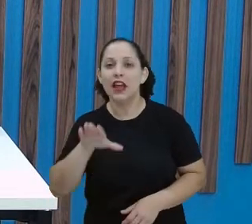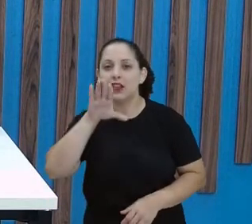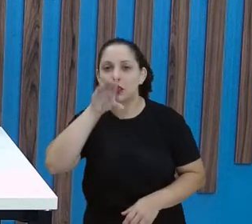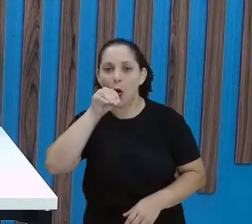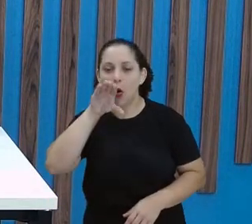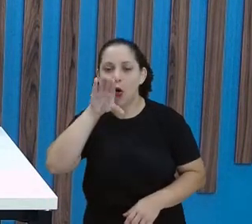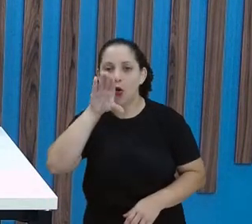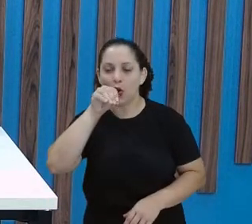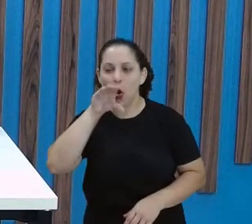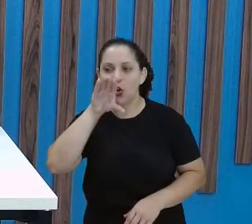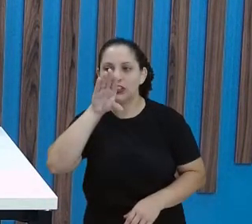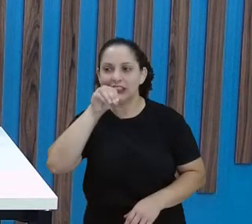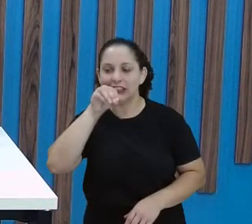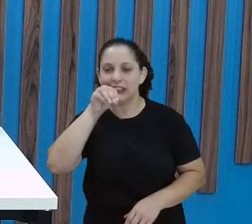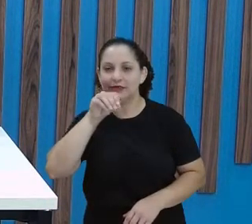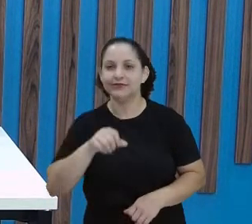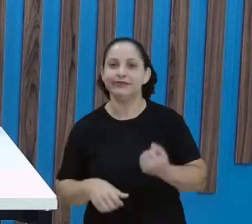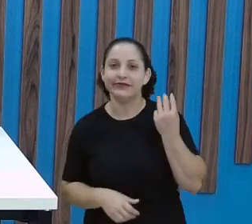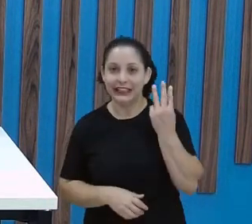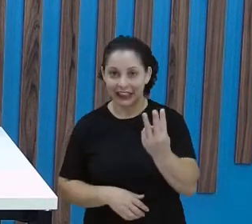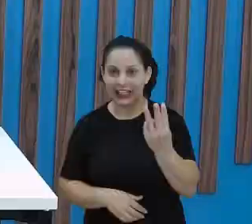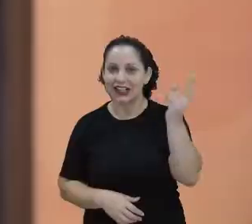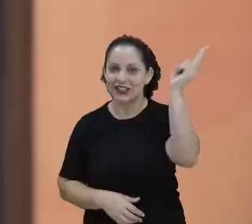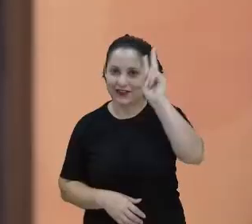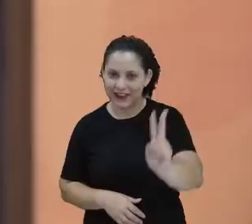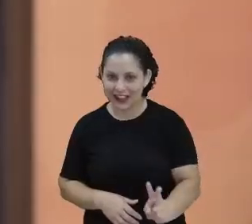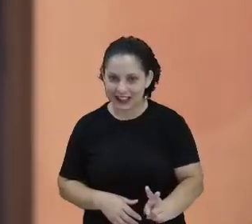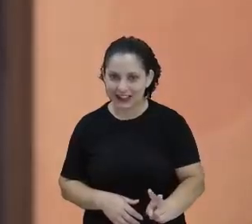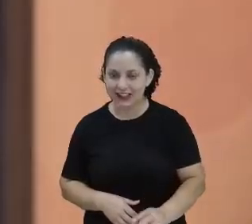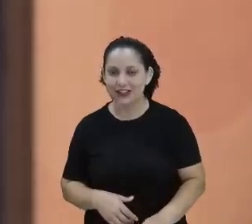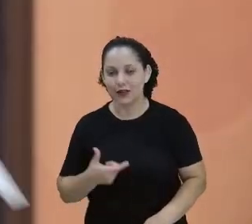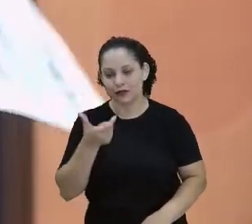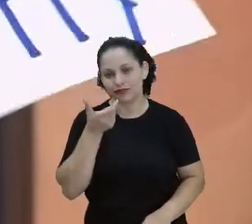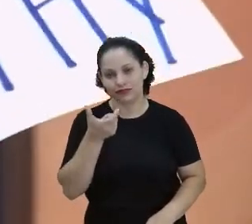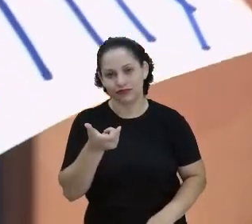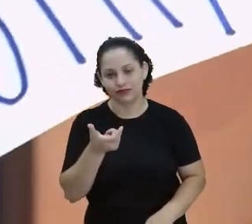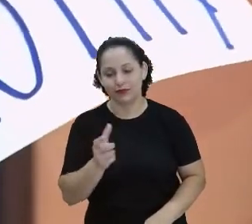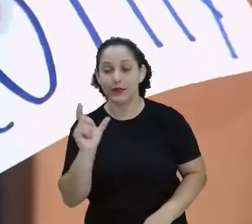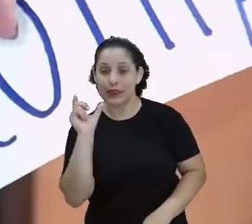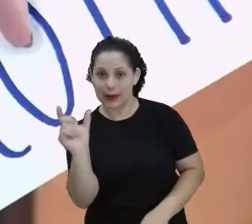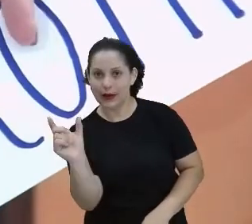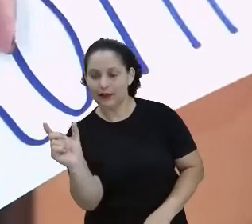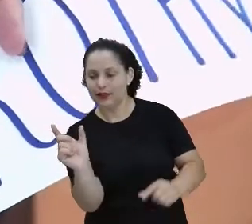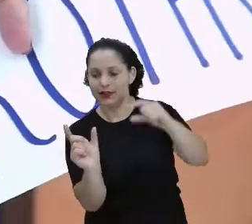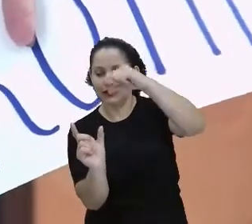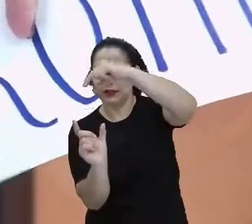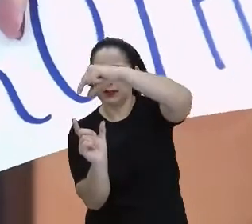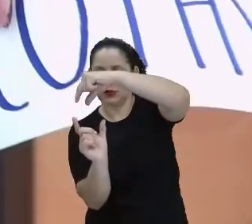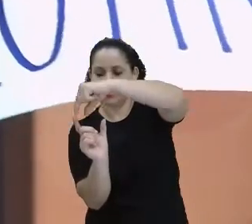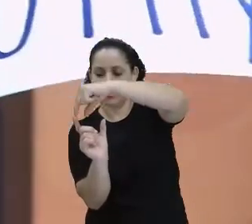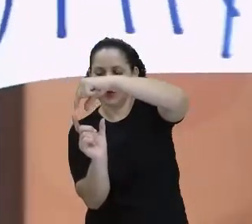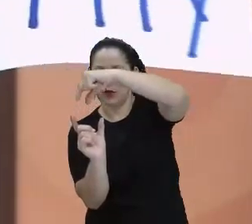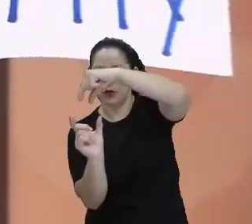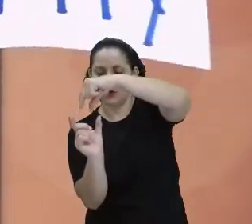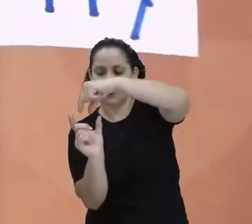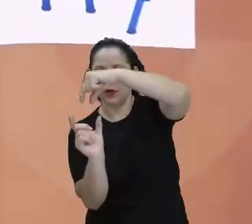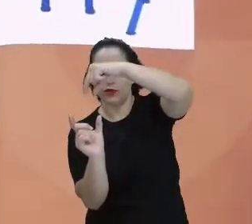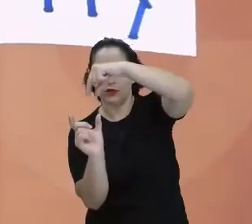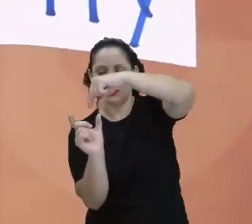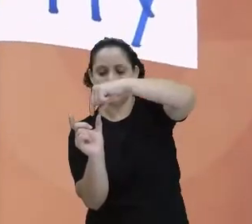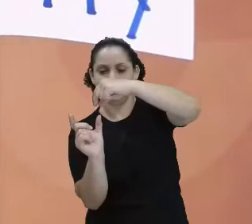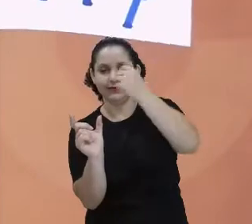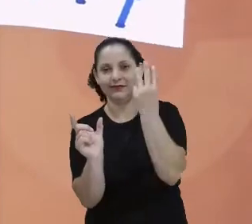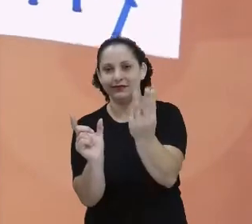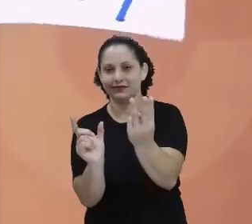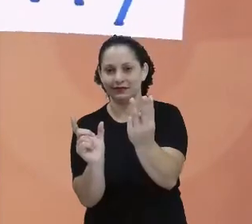Dó, Dó, Ti. Três vezes. Então, Primeira sílaba é o Dó. Não é isso, professora Josi?